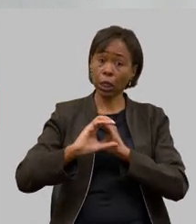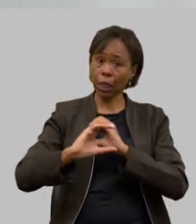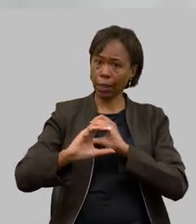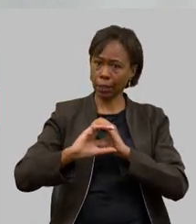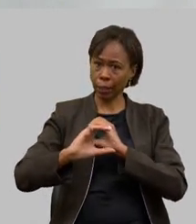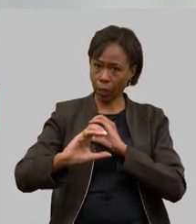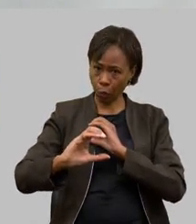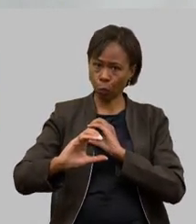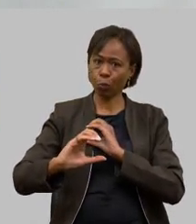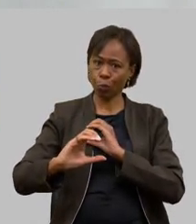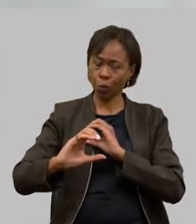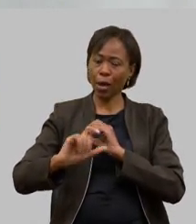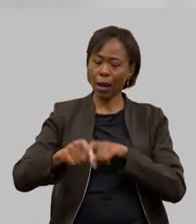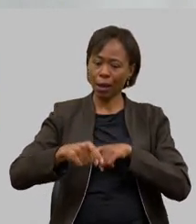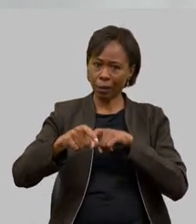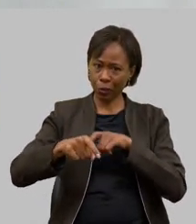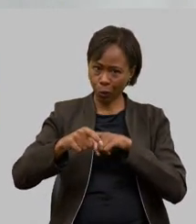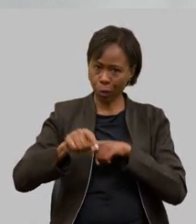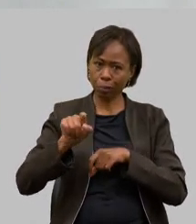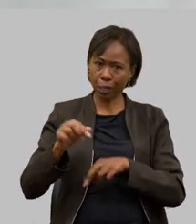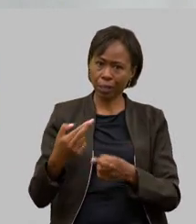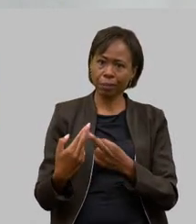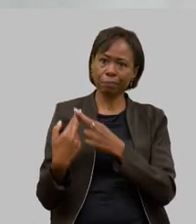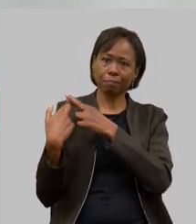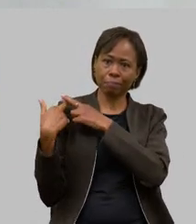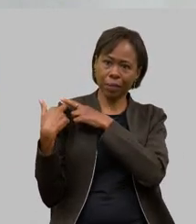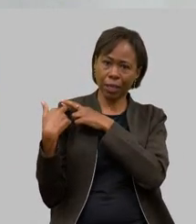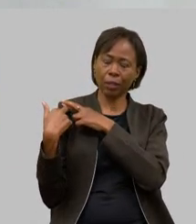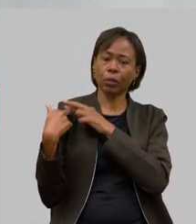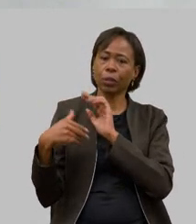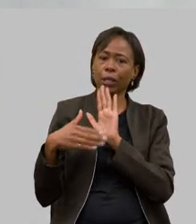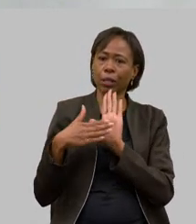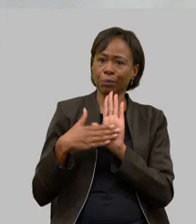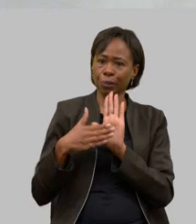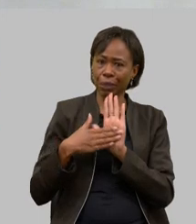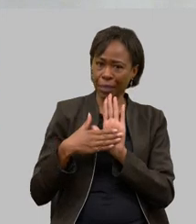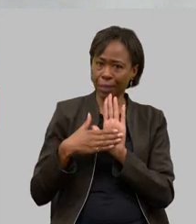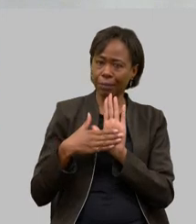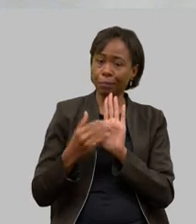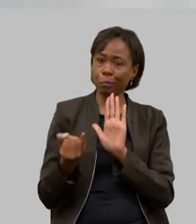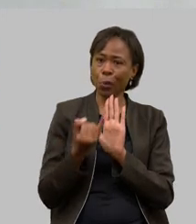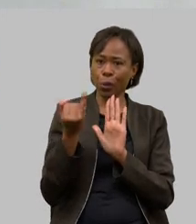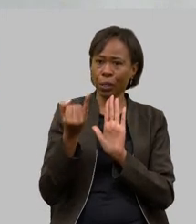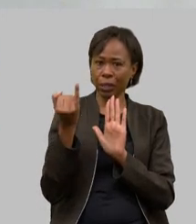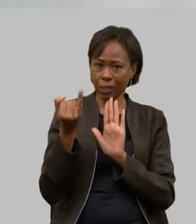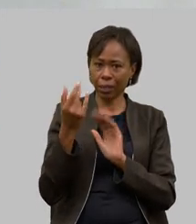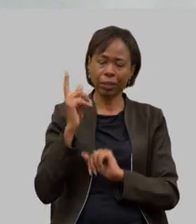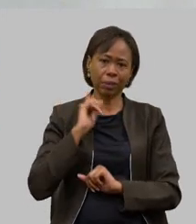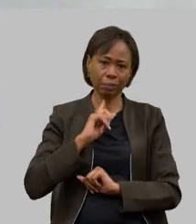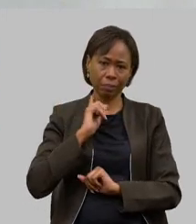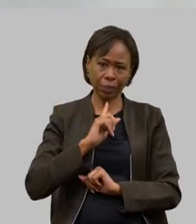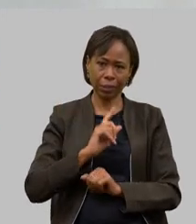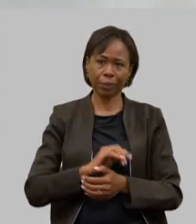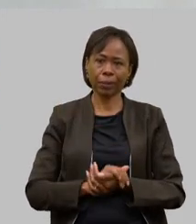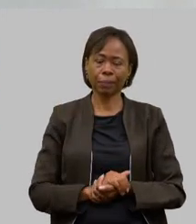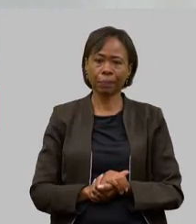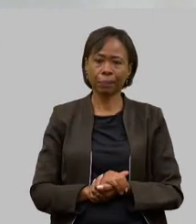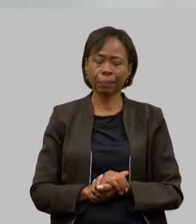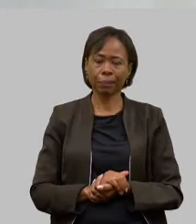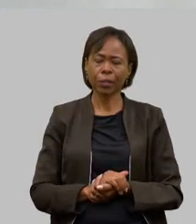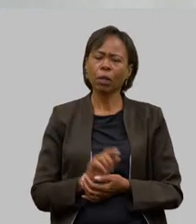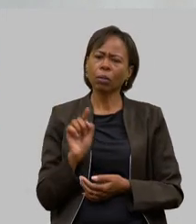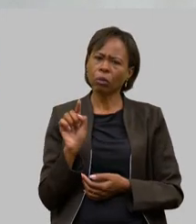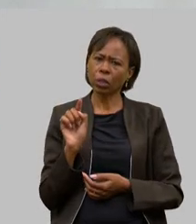gestor dessa pauta tão cara para Minas Gerais que é a nossa agropecuária depois de tudo aí que você